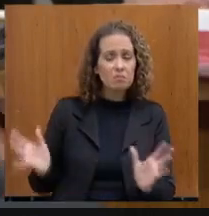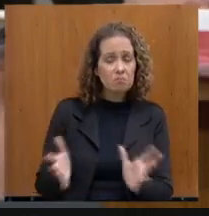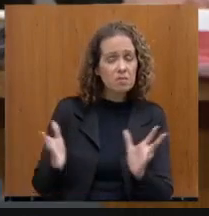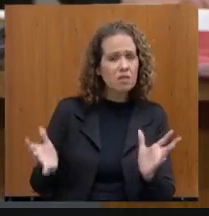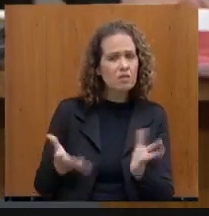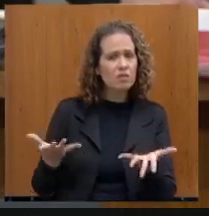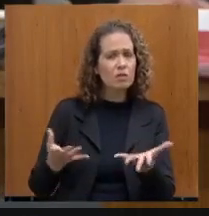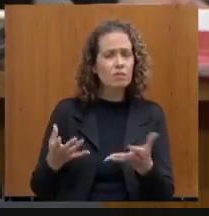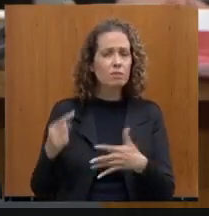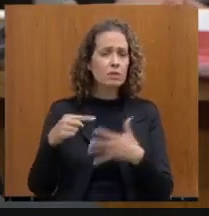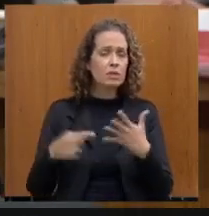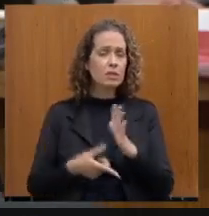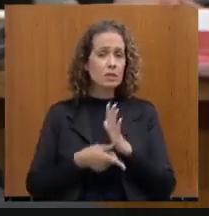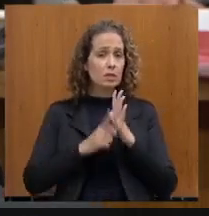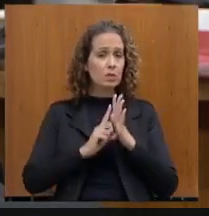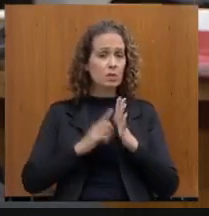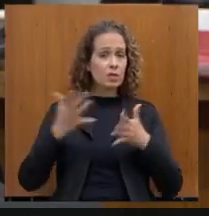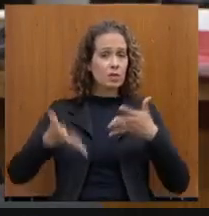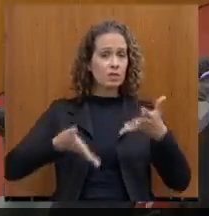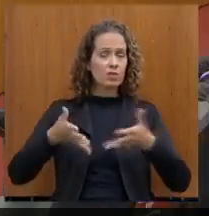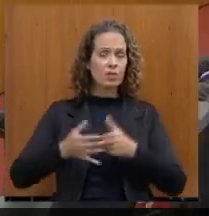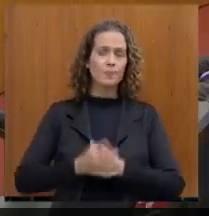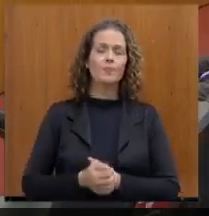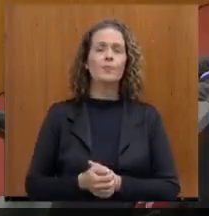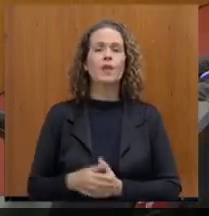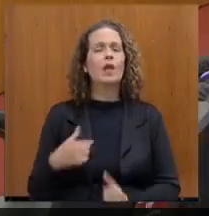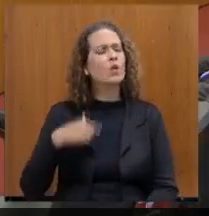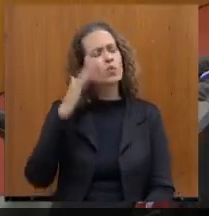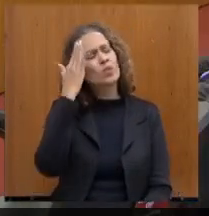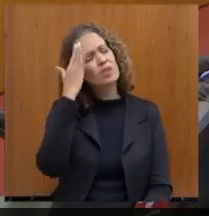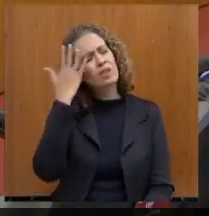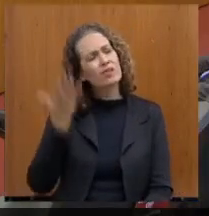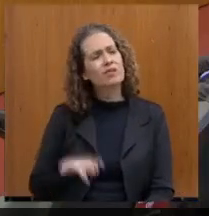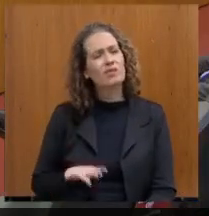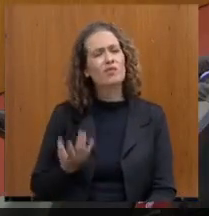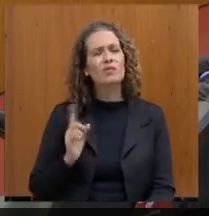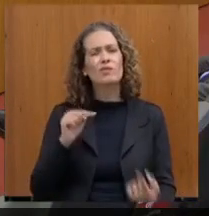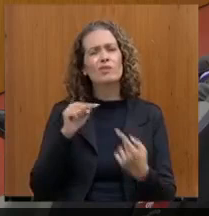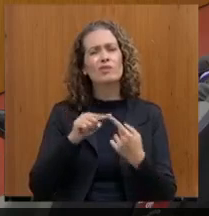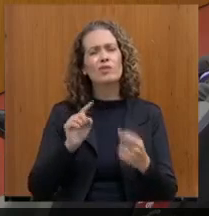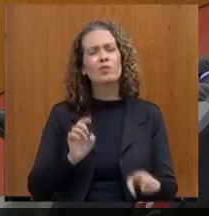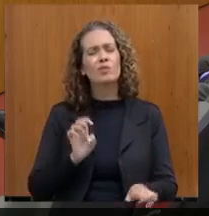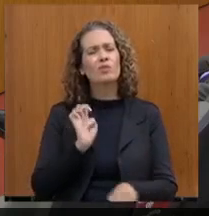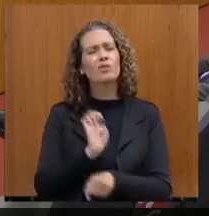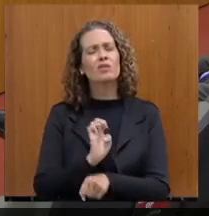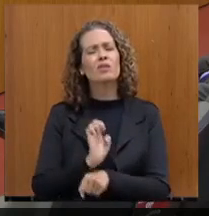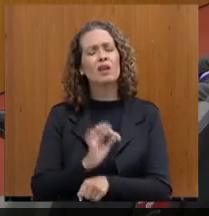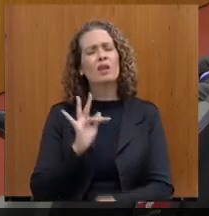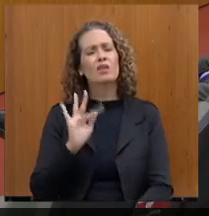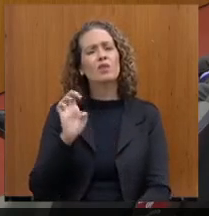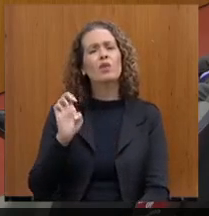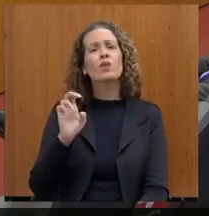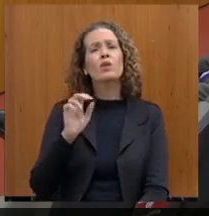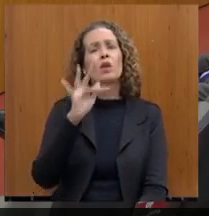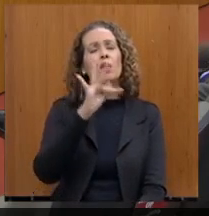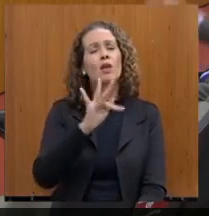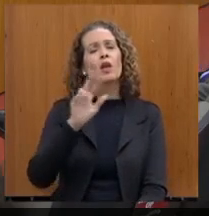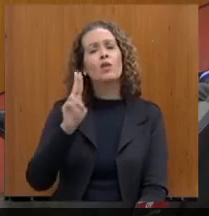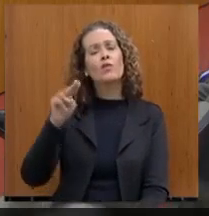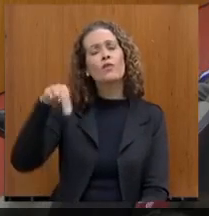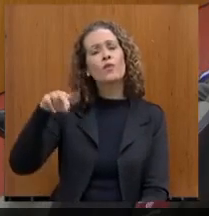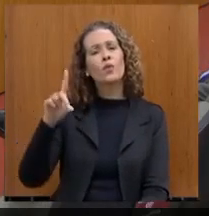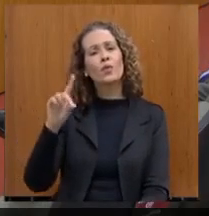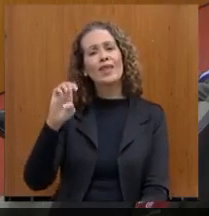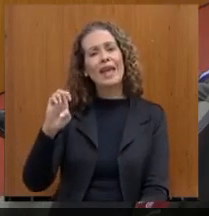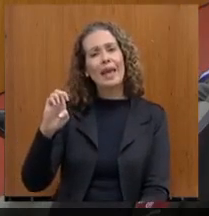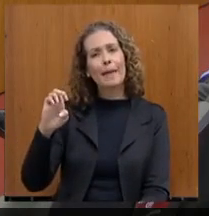fiz anteriormente. Eu não entendi, a resposta do senhor em relação ao saldo do Fundeb no início do ano. A senhora falou, eu não tenho